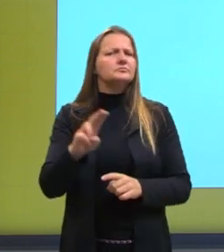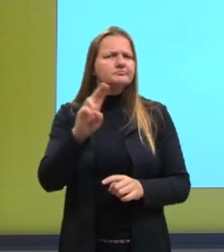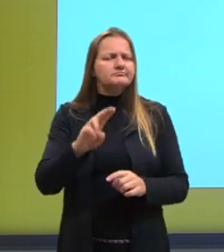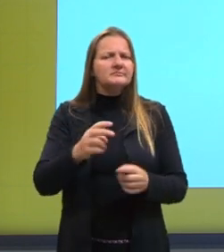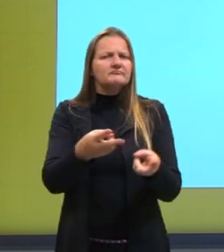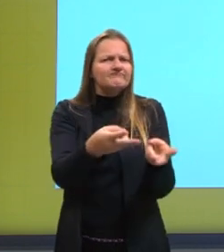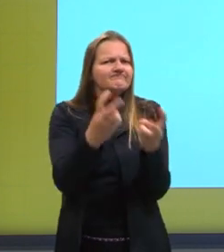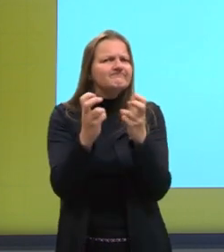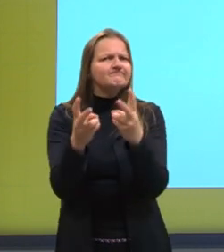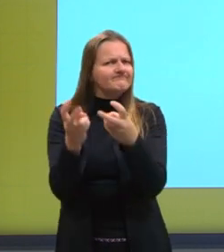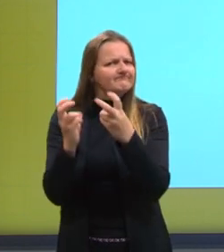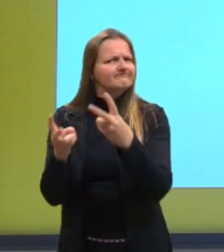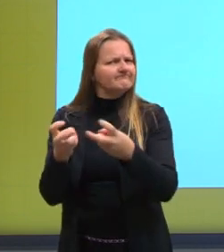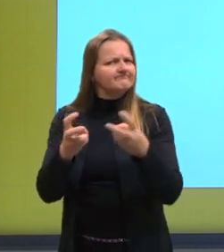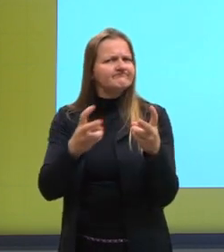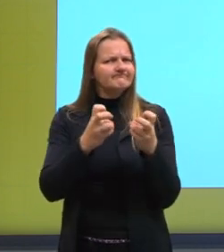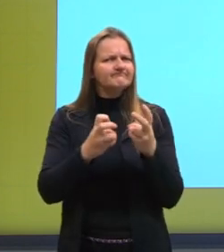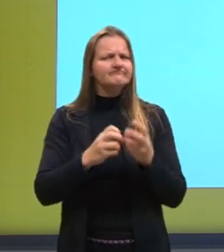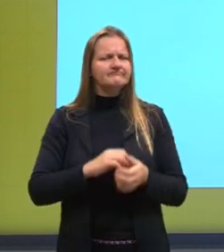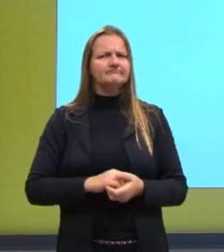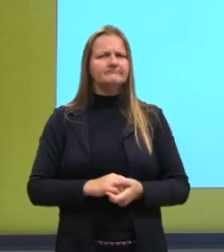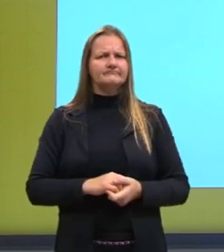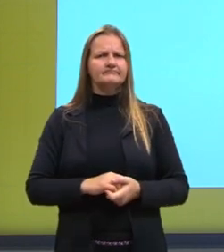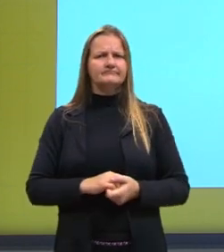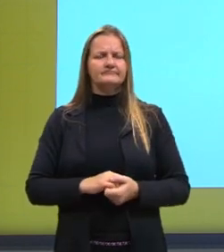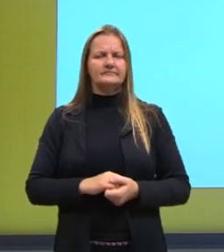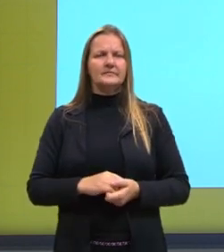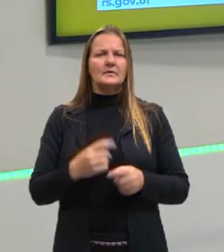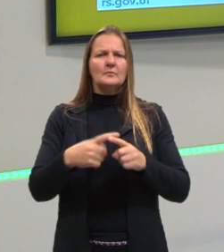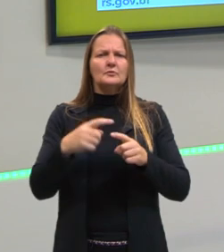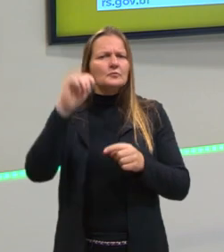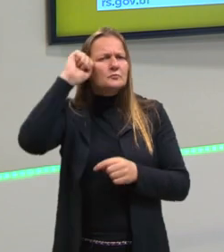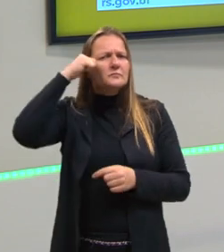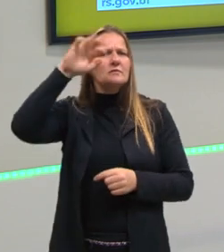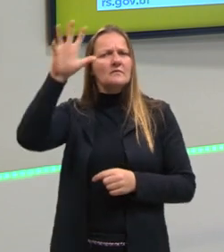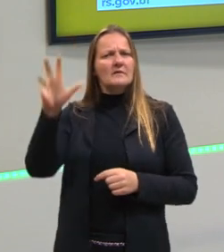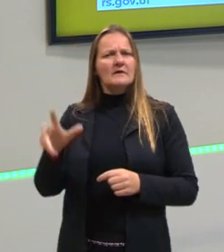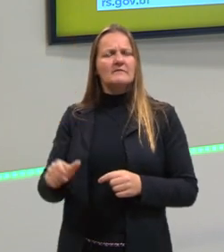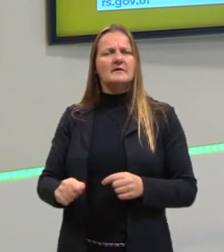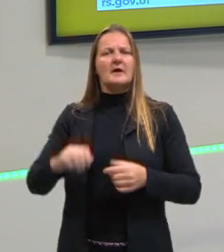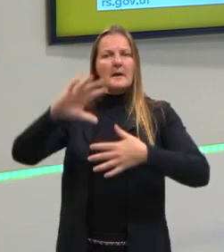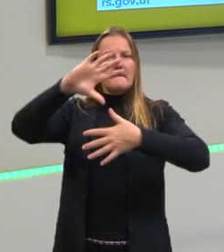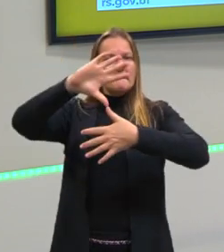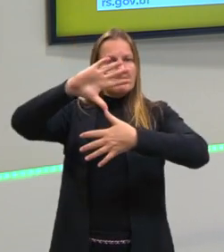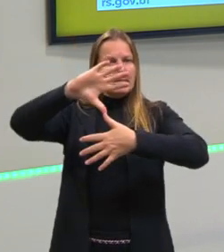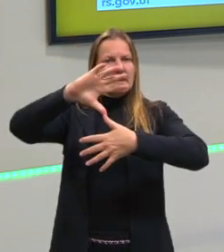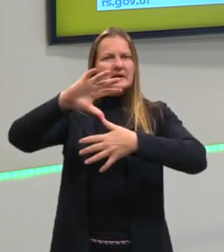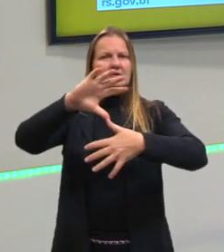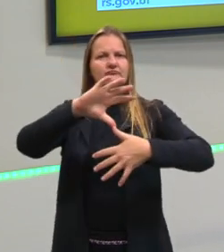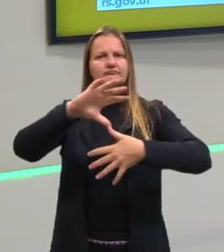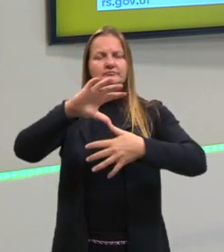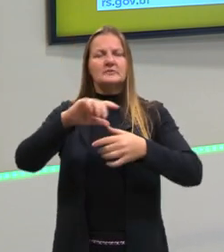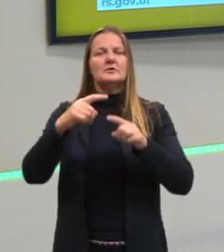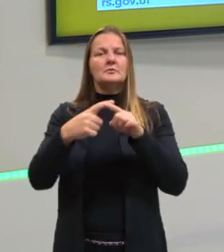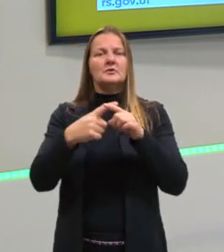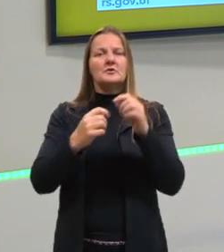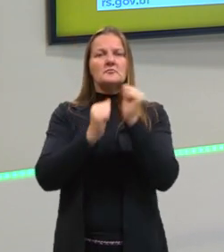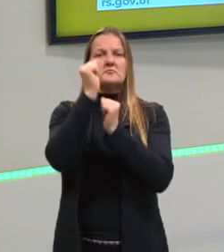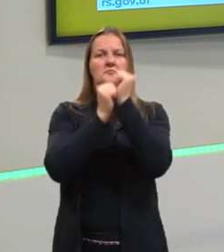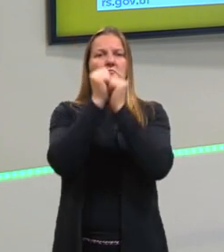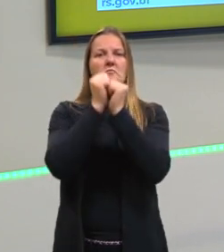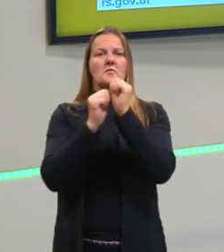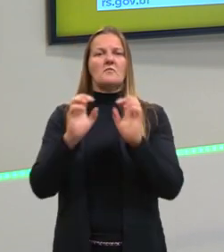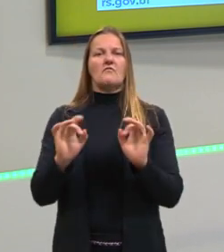Para explorar esses povos. Os povos africanos, os povos da América não desenvolveram máquina a vapor